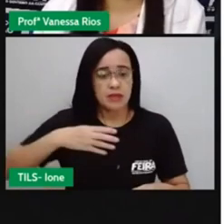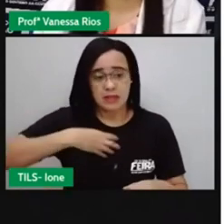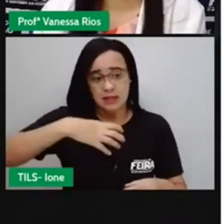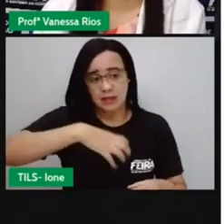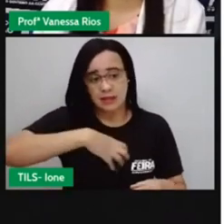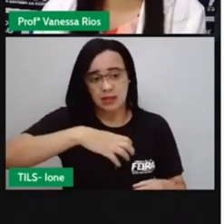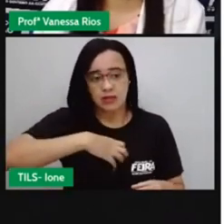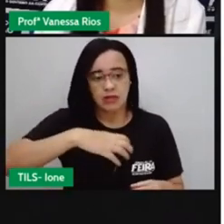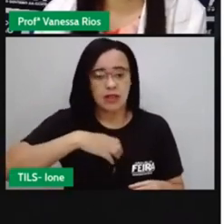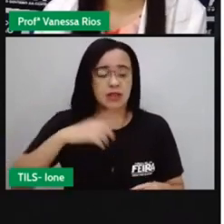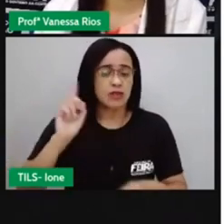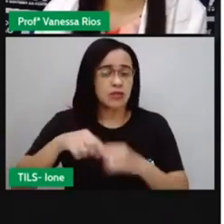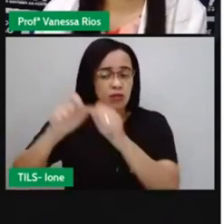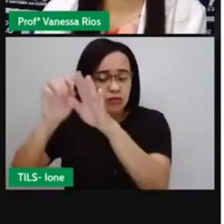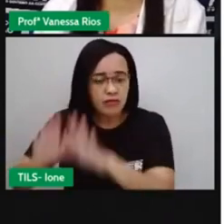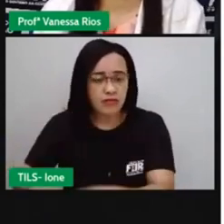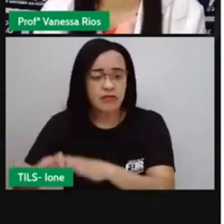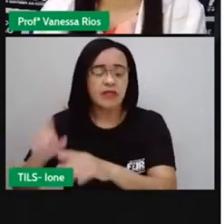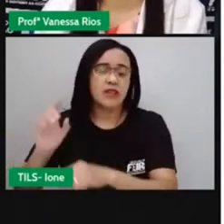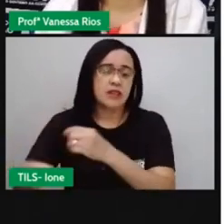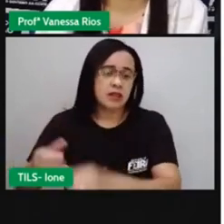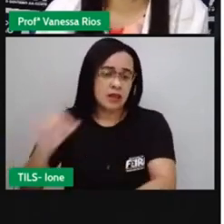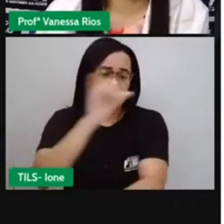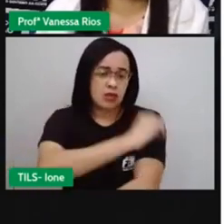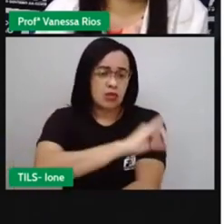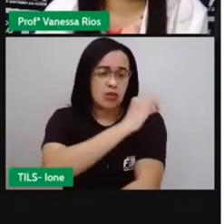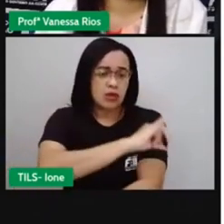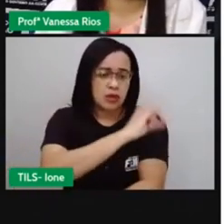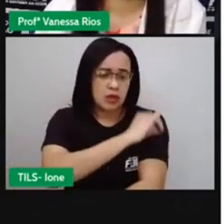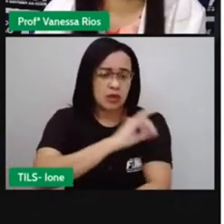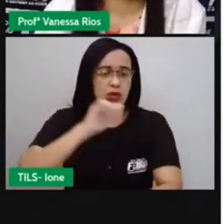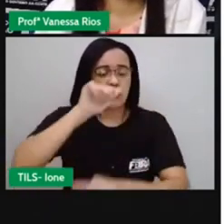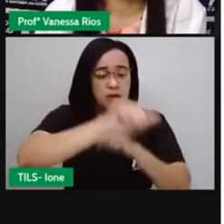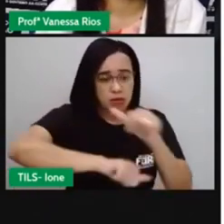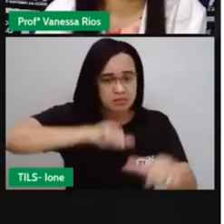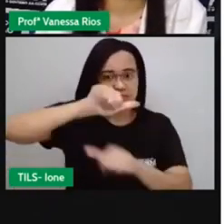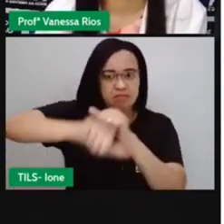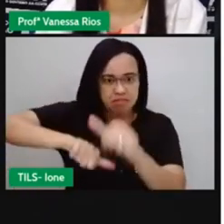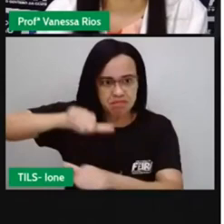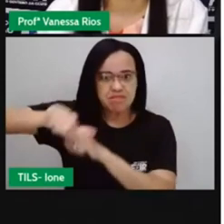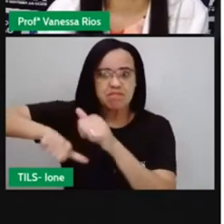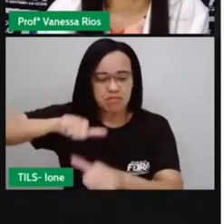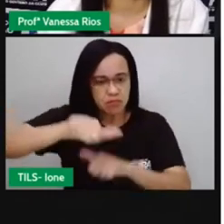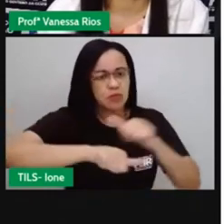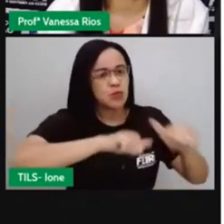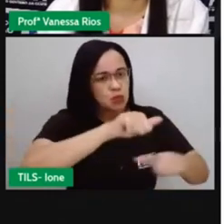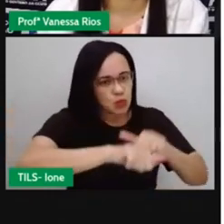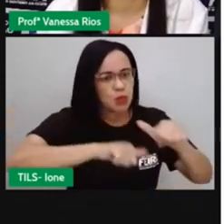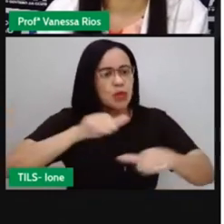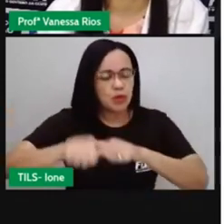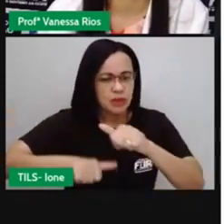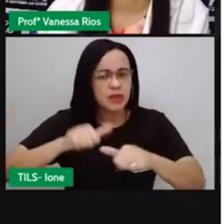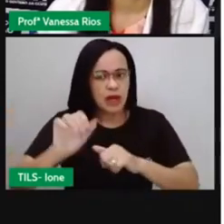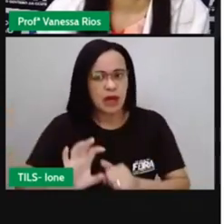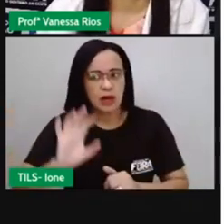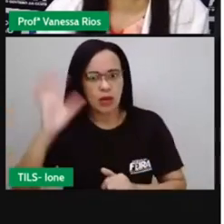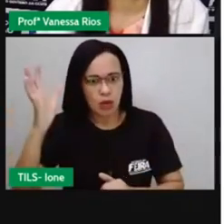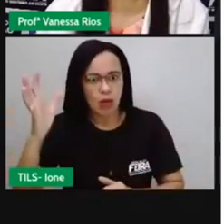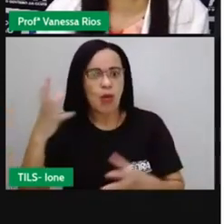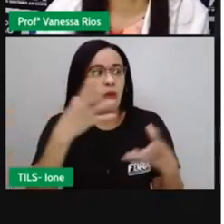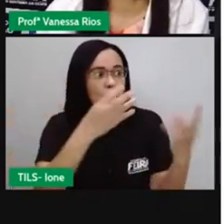de Janeiro, muitas transformações começaram a ser feitas, né? E aconteceram muitas